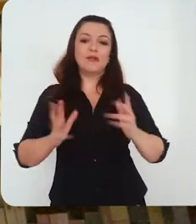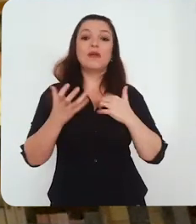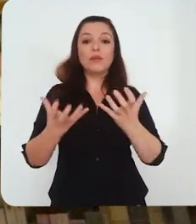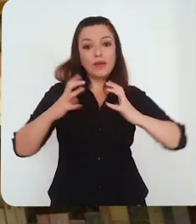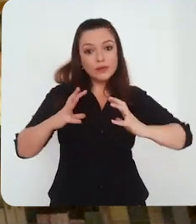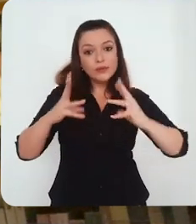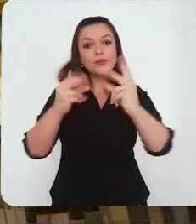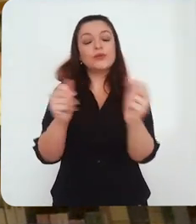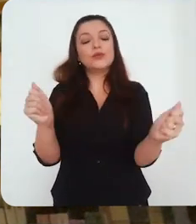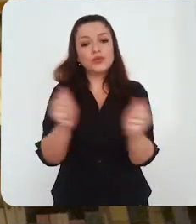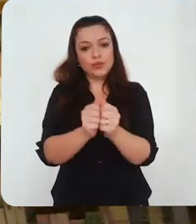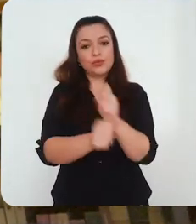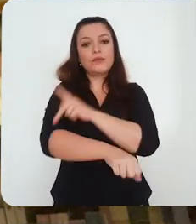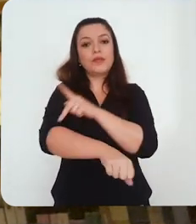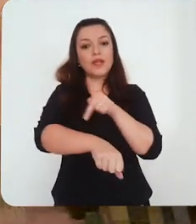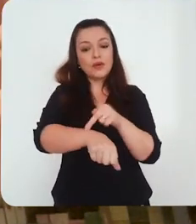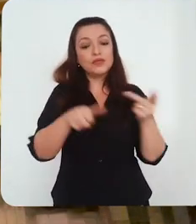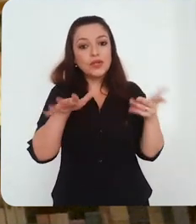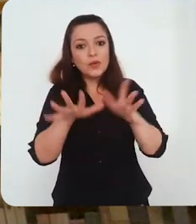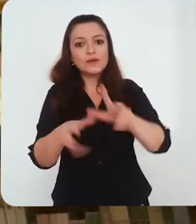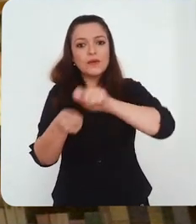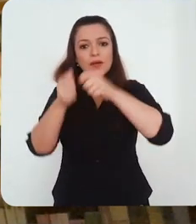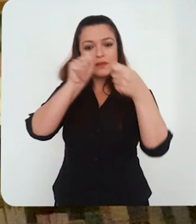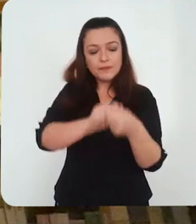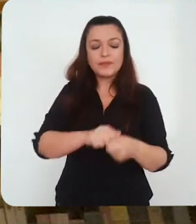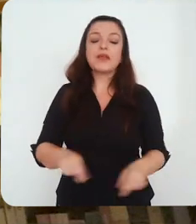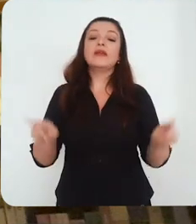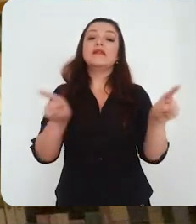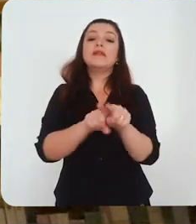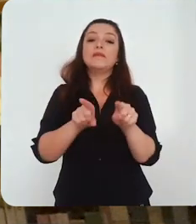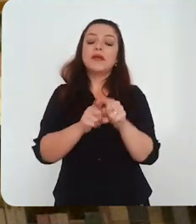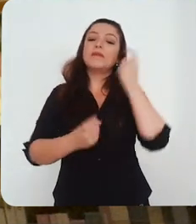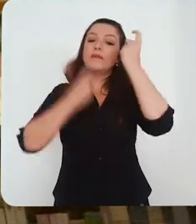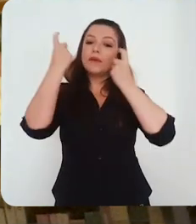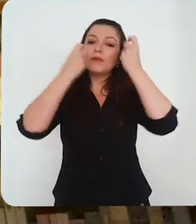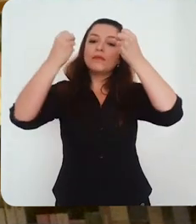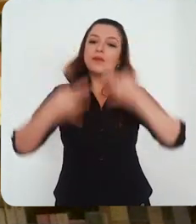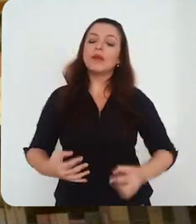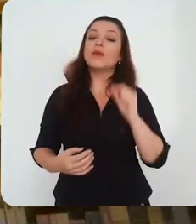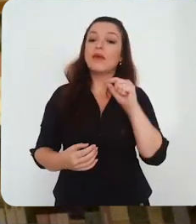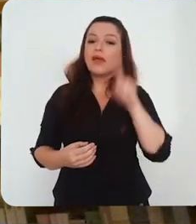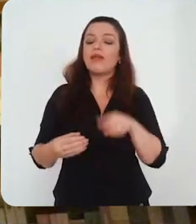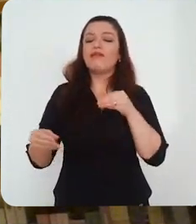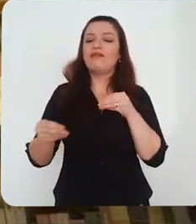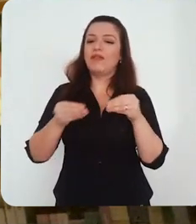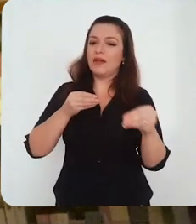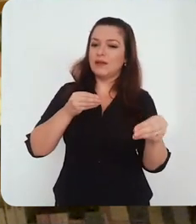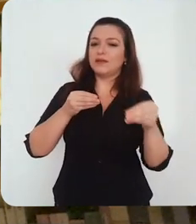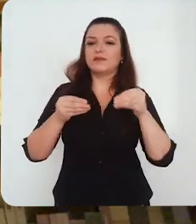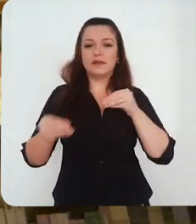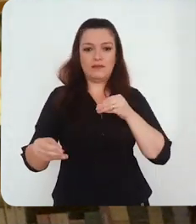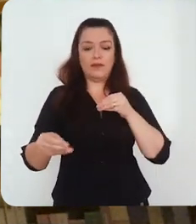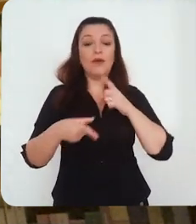Mas é também uma proposta que deve caminhar, além da inclusão pedagógica, sob o signo da flexibilidade. Essa grande